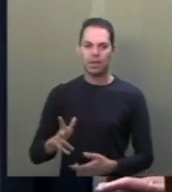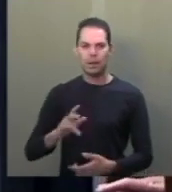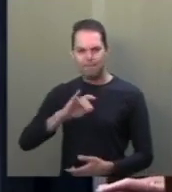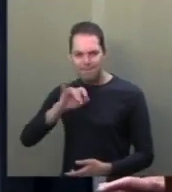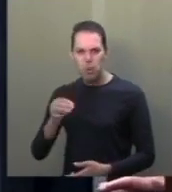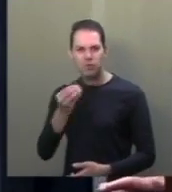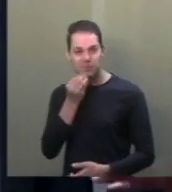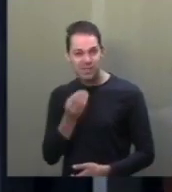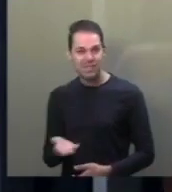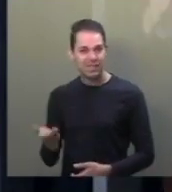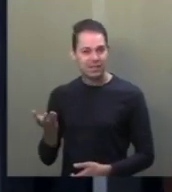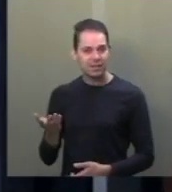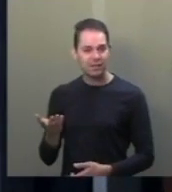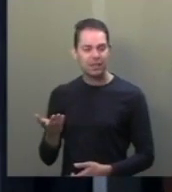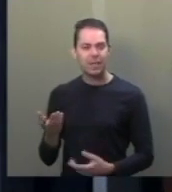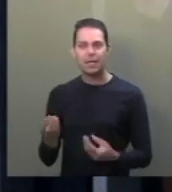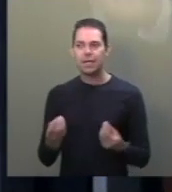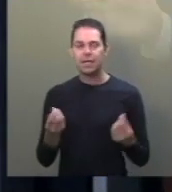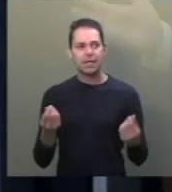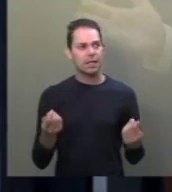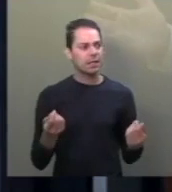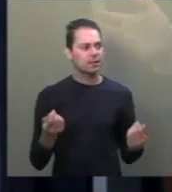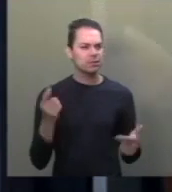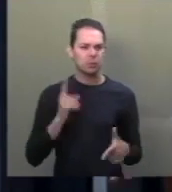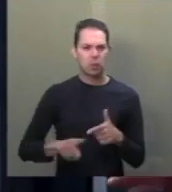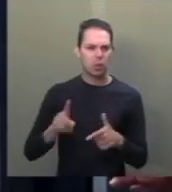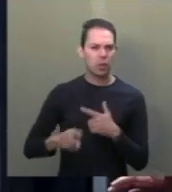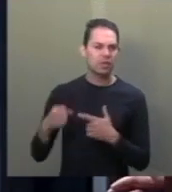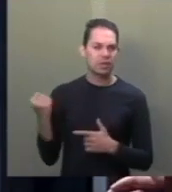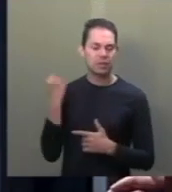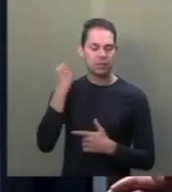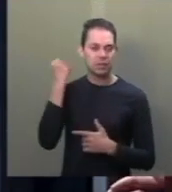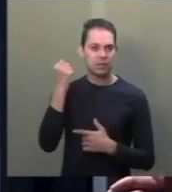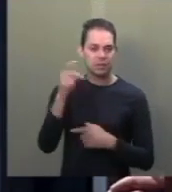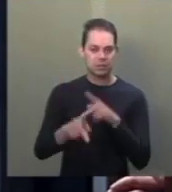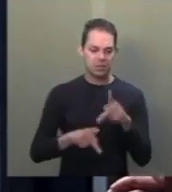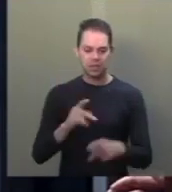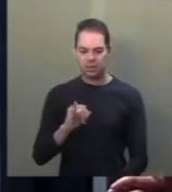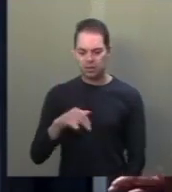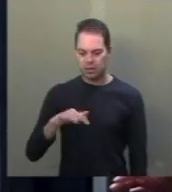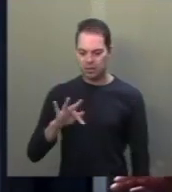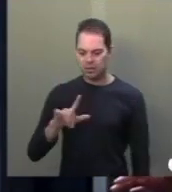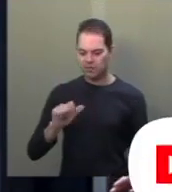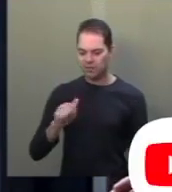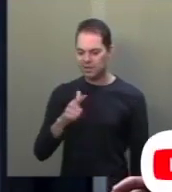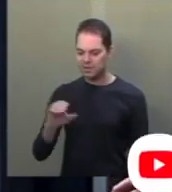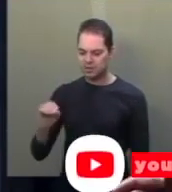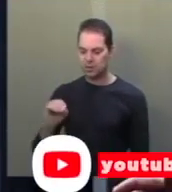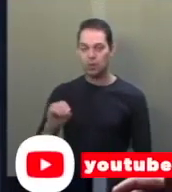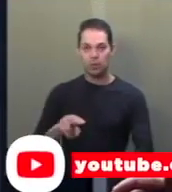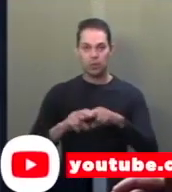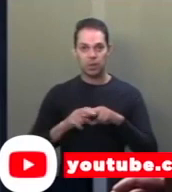dessa tragédia popular da inflação provocada pelo